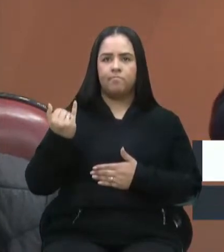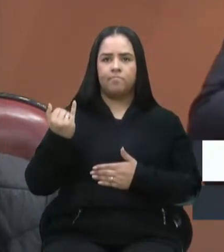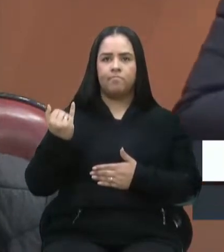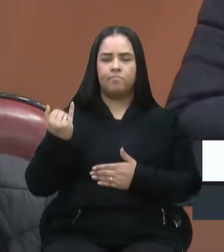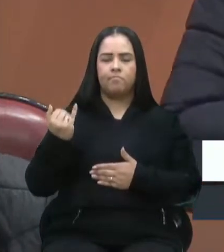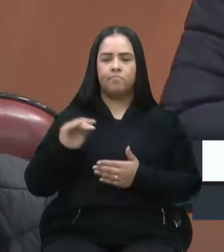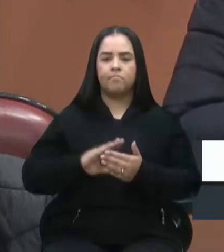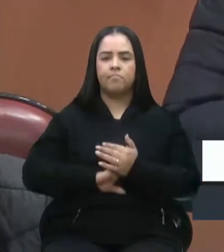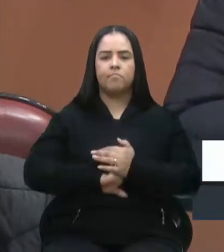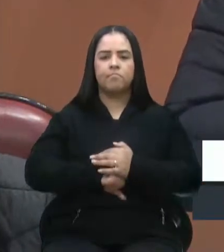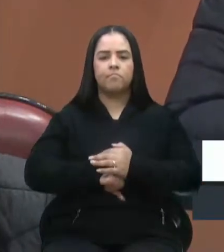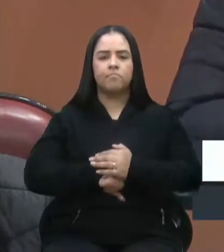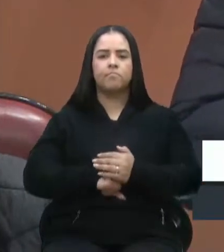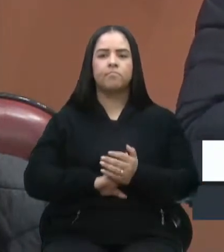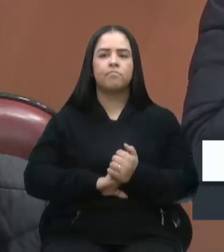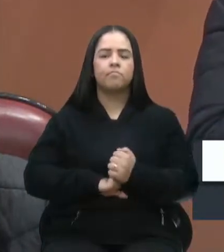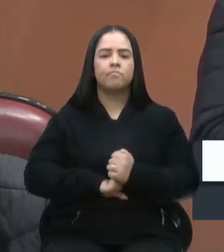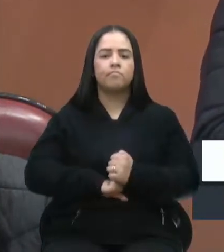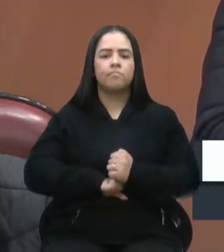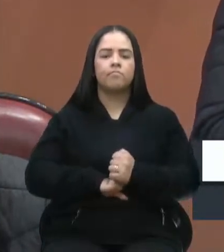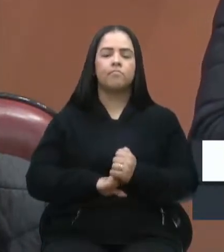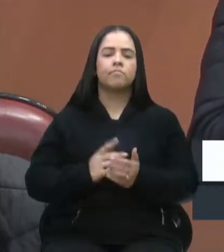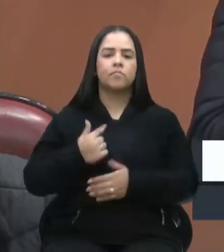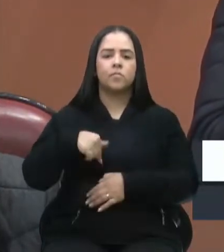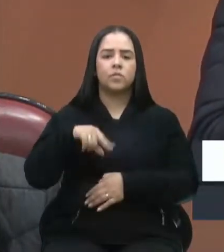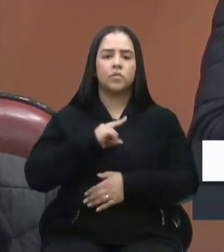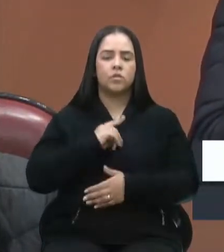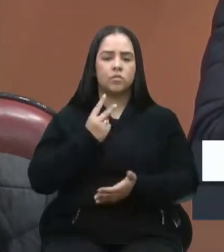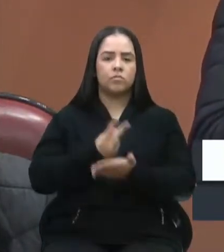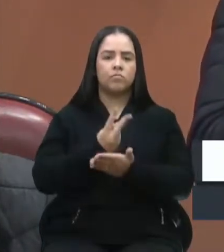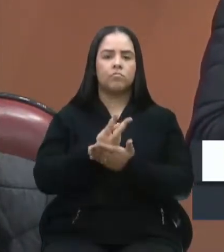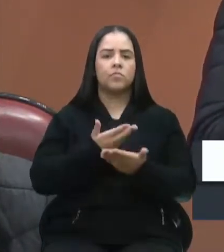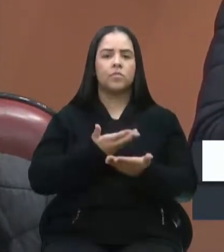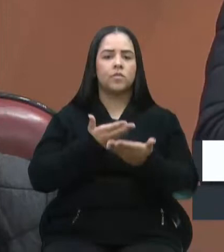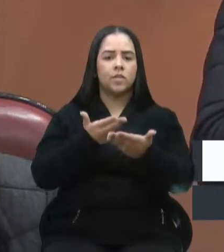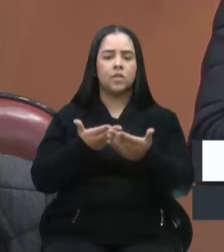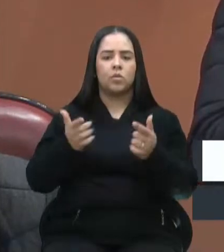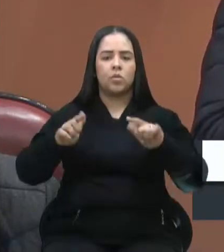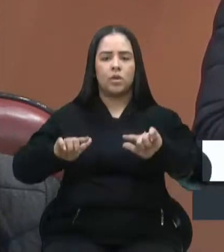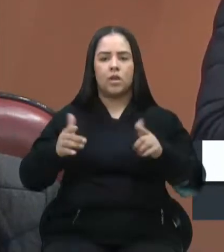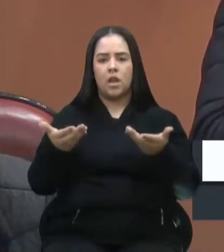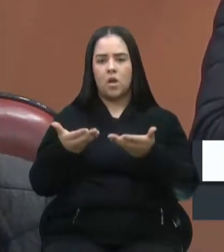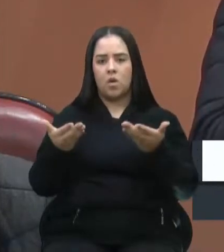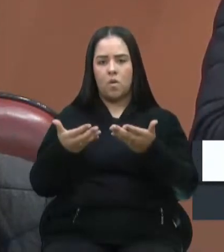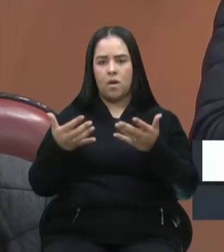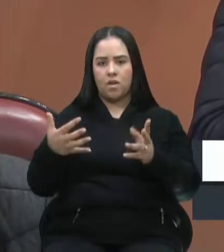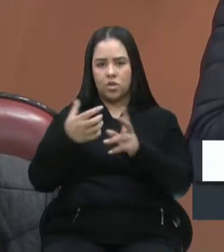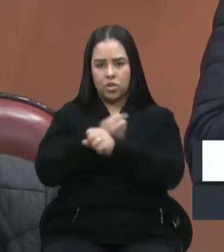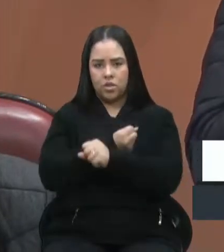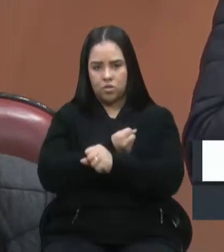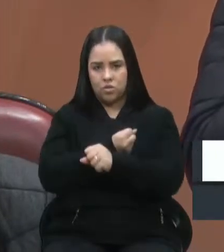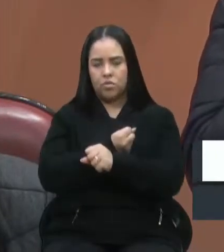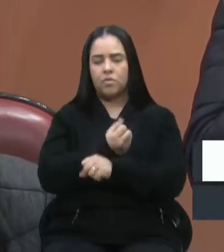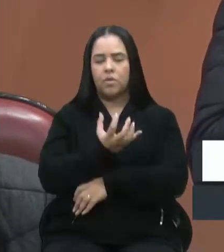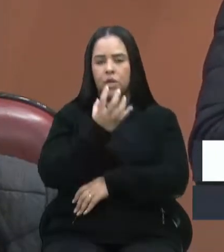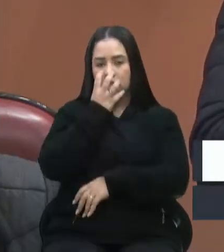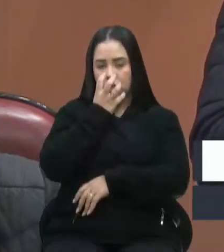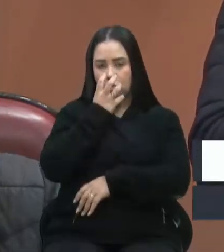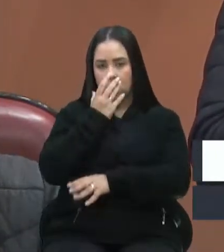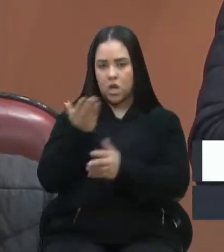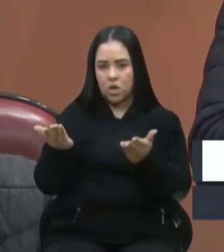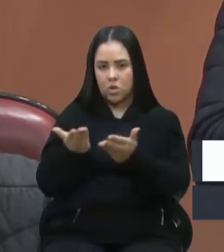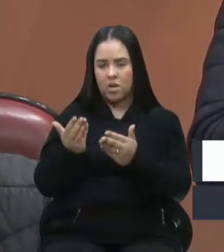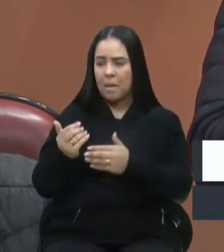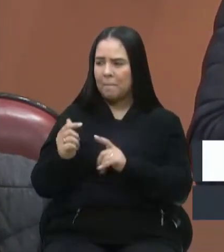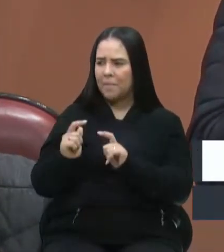Estivemos na visita no canil atual, acho que a maioria dos vereadores